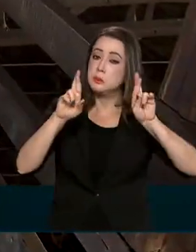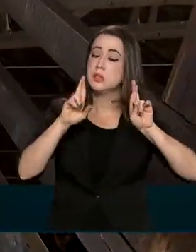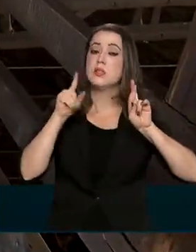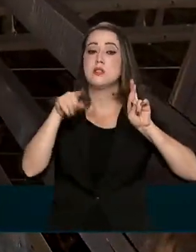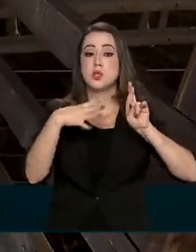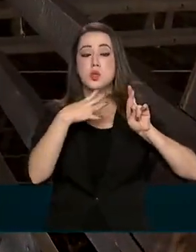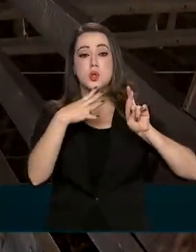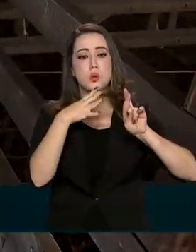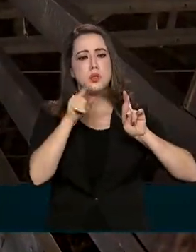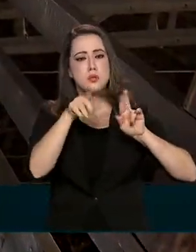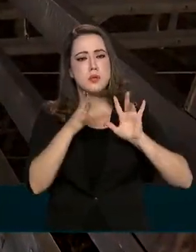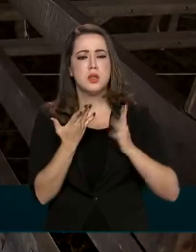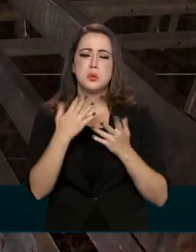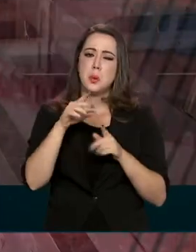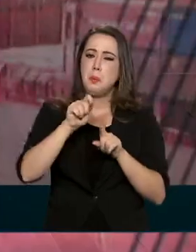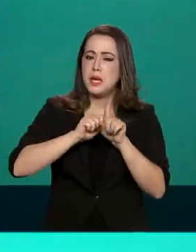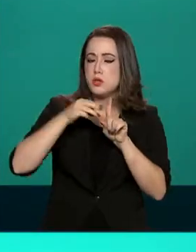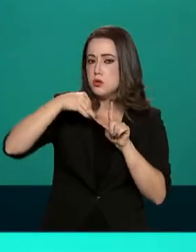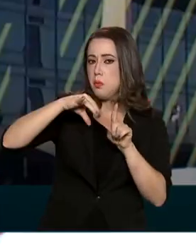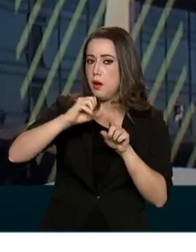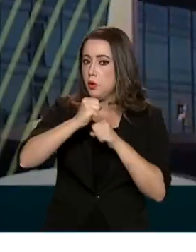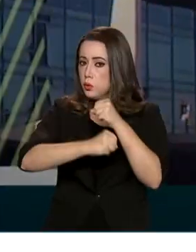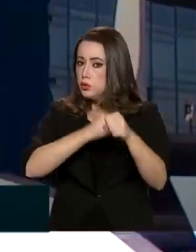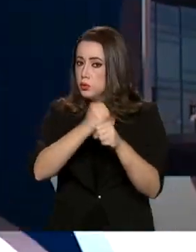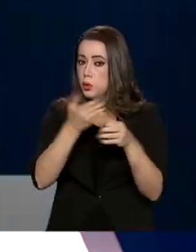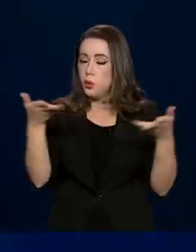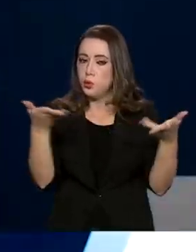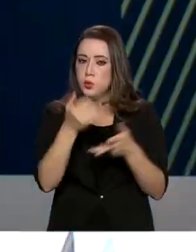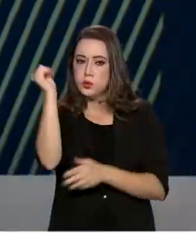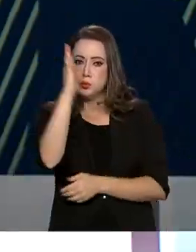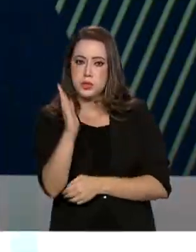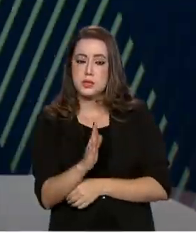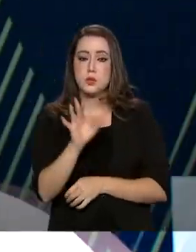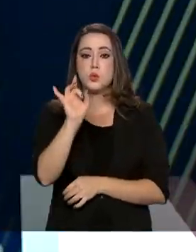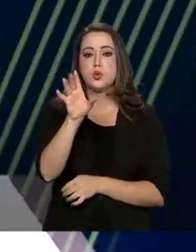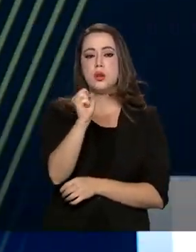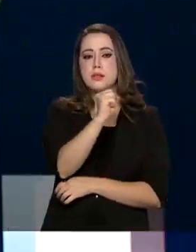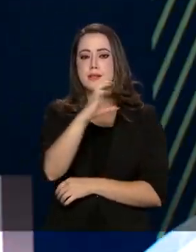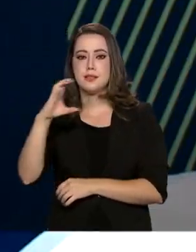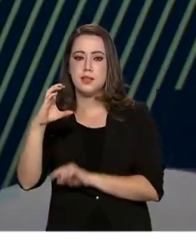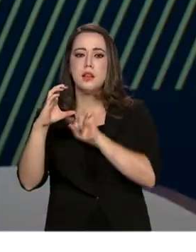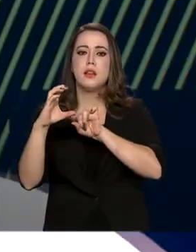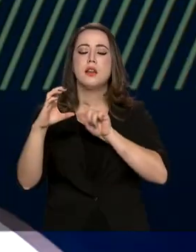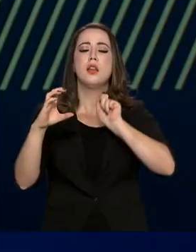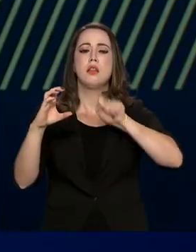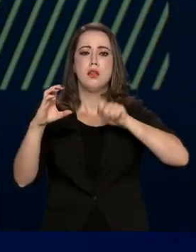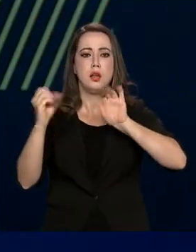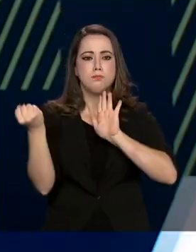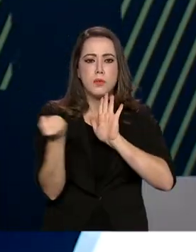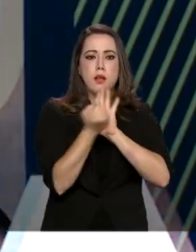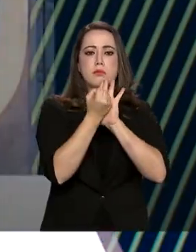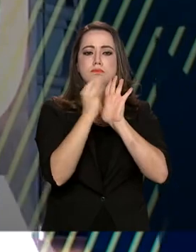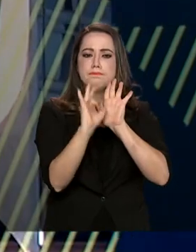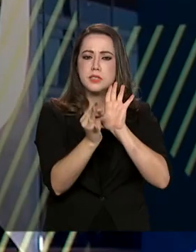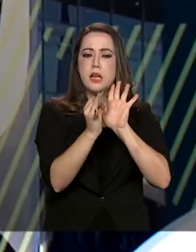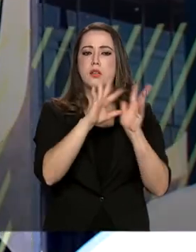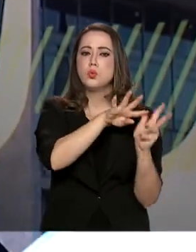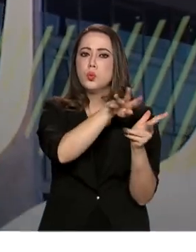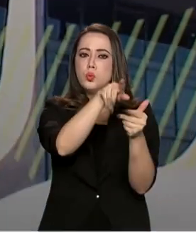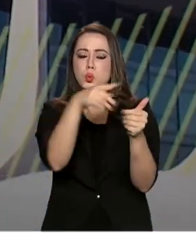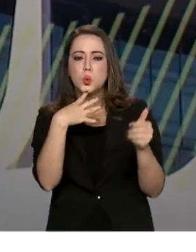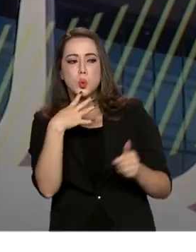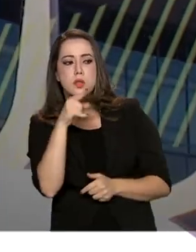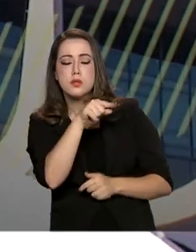reconhecimento saia em maio do ano que vem. Atualmente, no Brasil, apenas Santa Catarina possui a certificação internacional